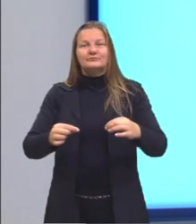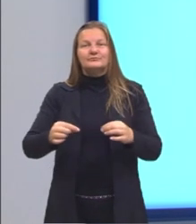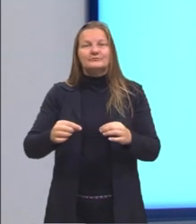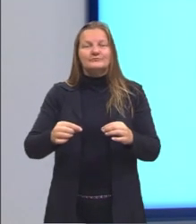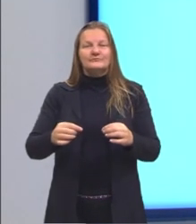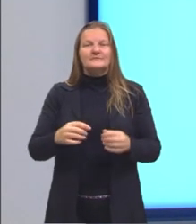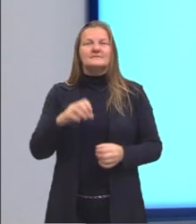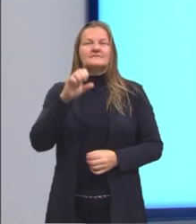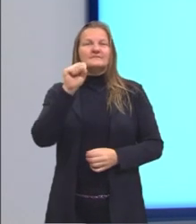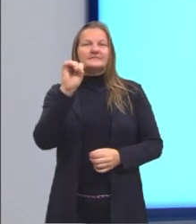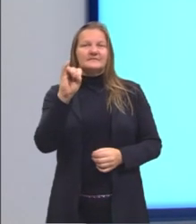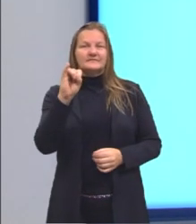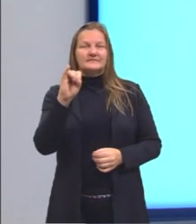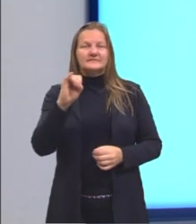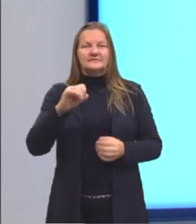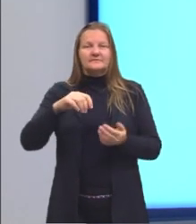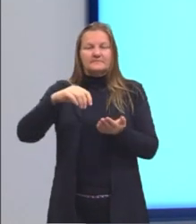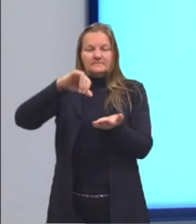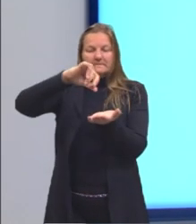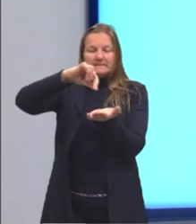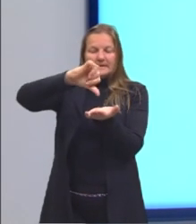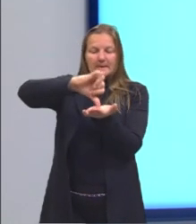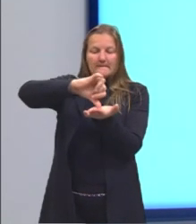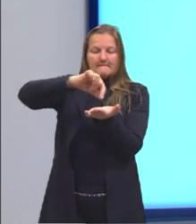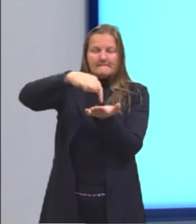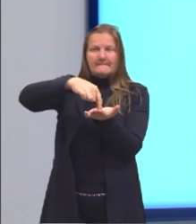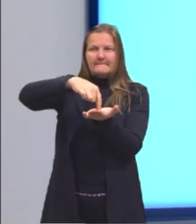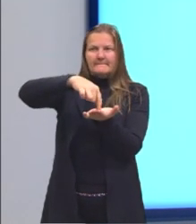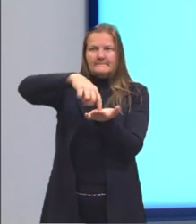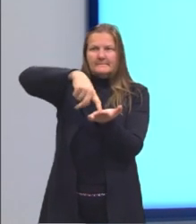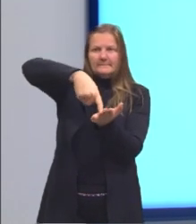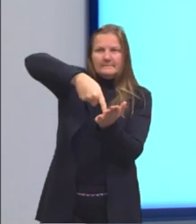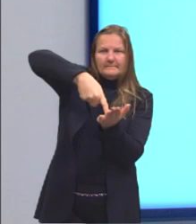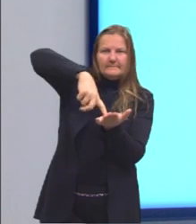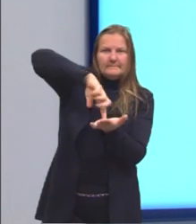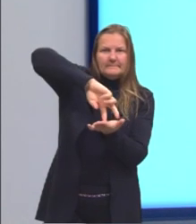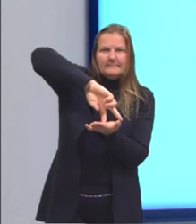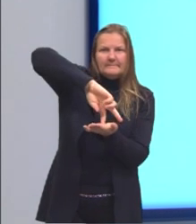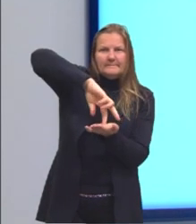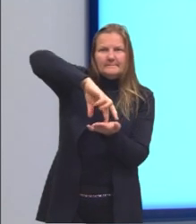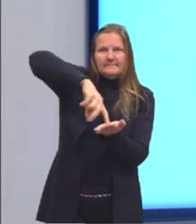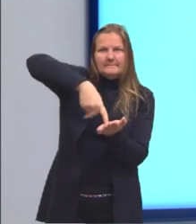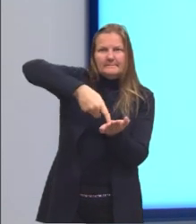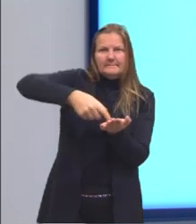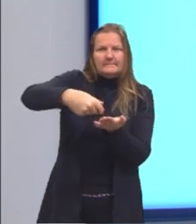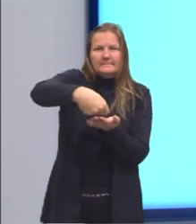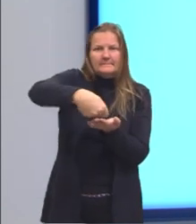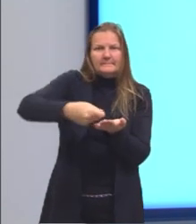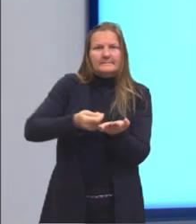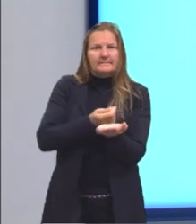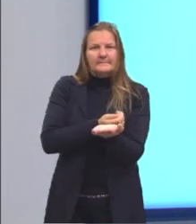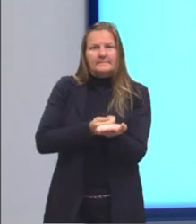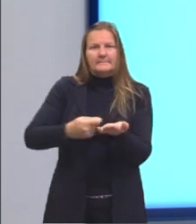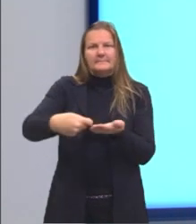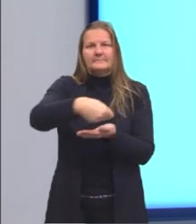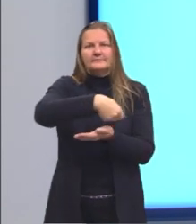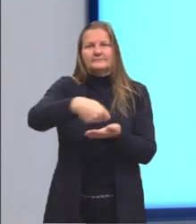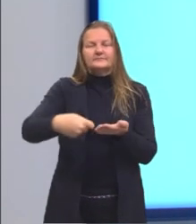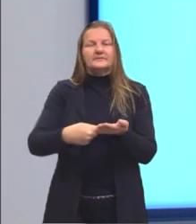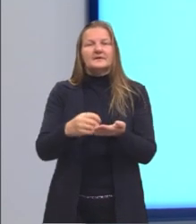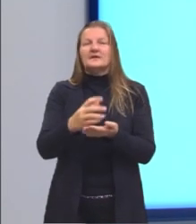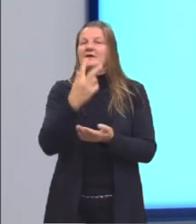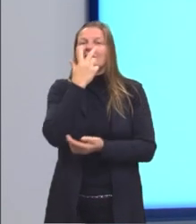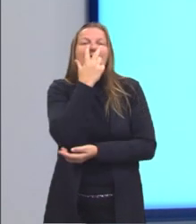considerarmos um ponto nesta figura e nós rotacionarmos ela, nós não vamos modificar a sua